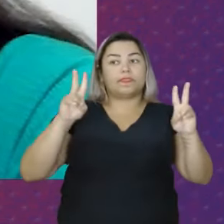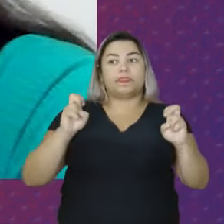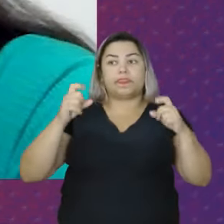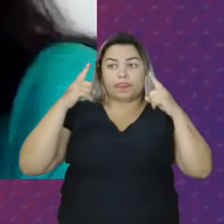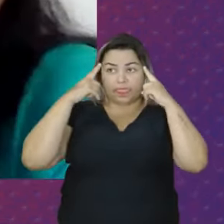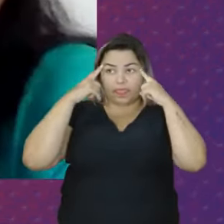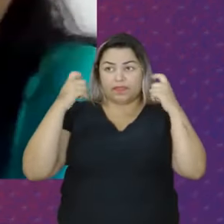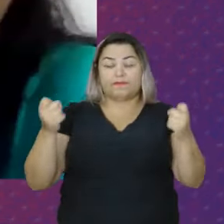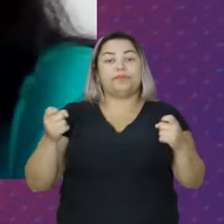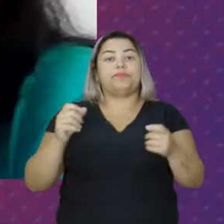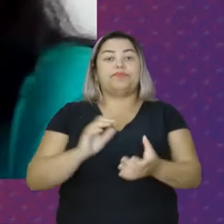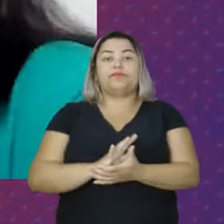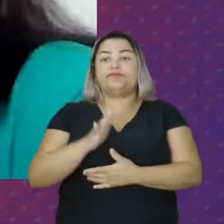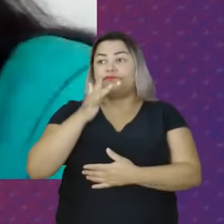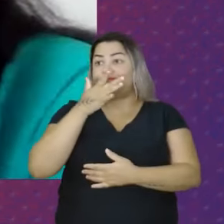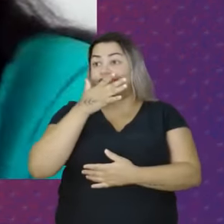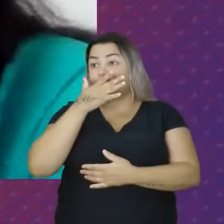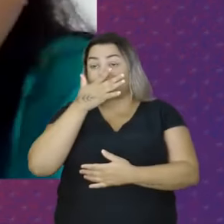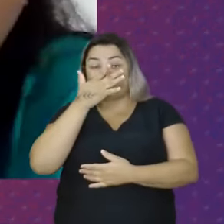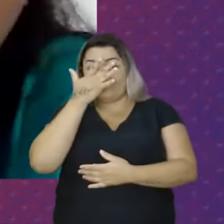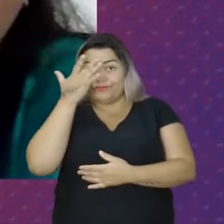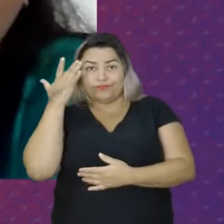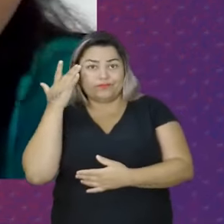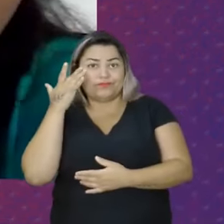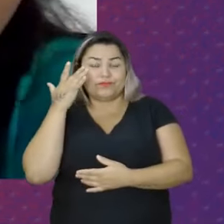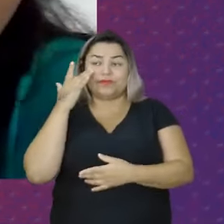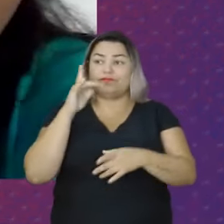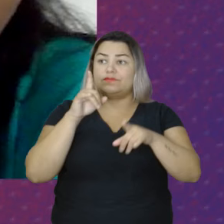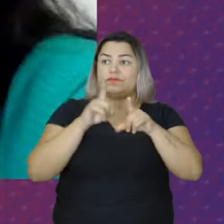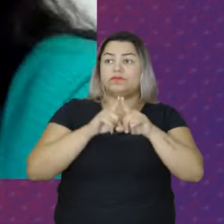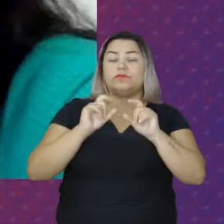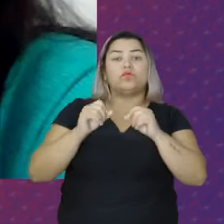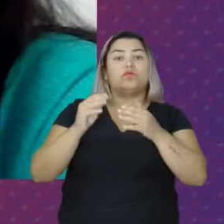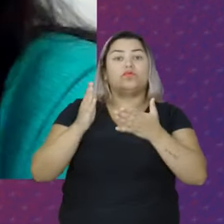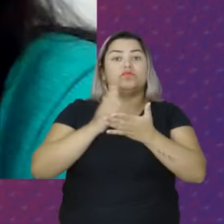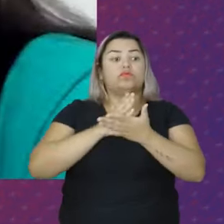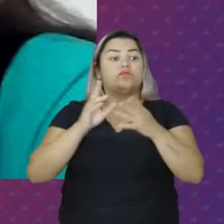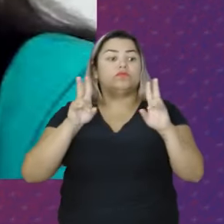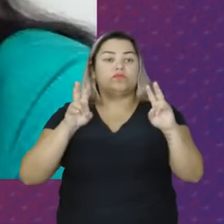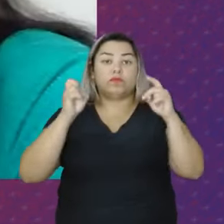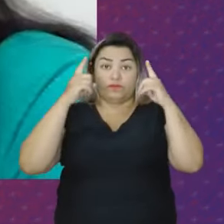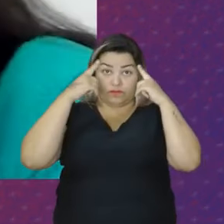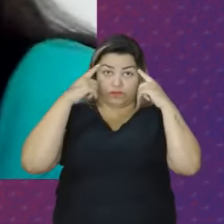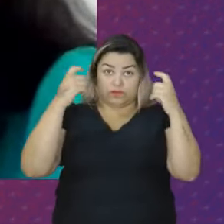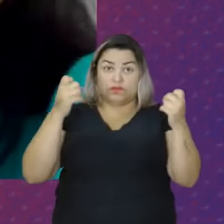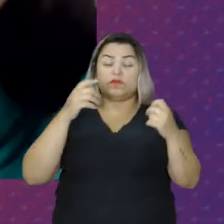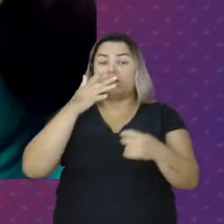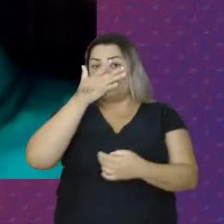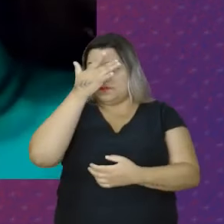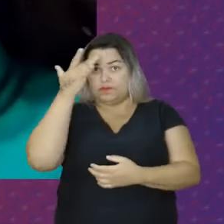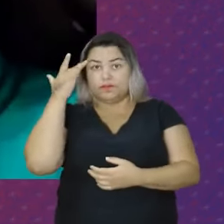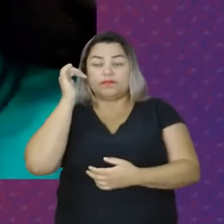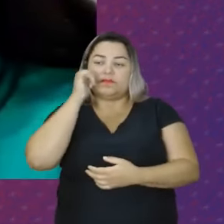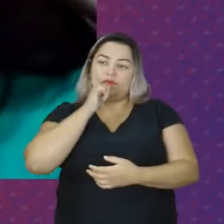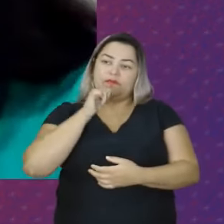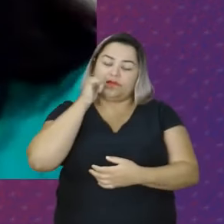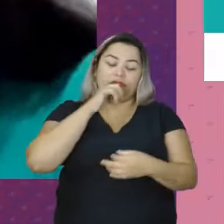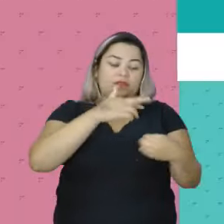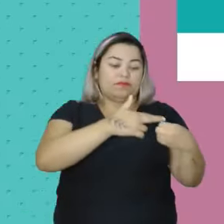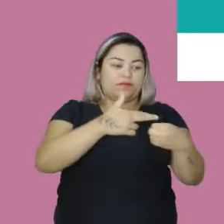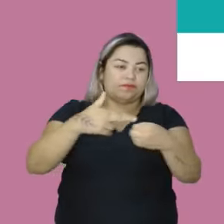recorte Sobre agressor Sobre as vítimas Agredidas Os tipos de violência Quem são essas mulheres A região A